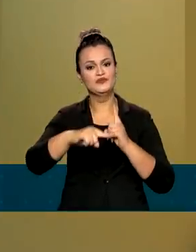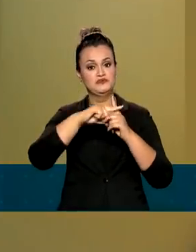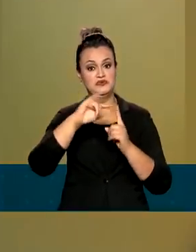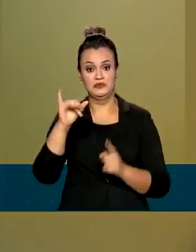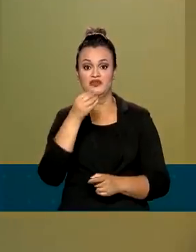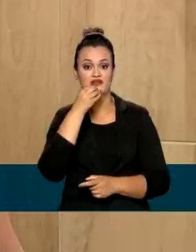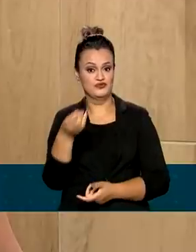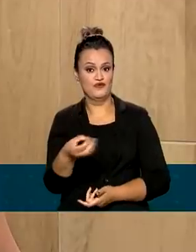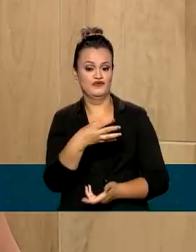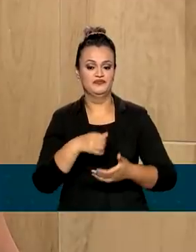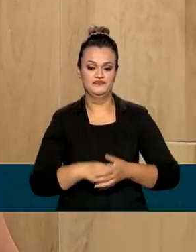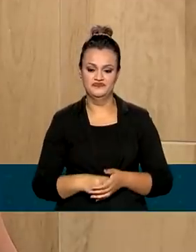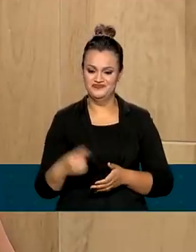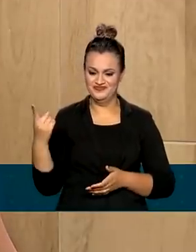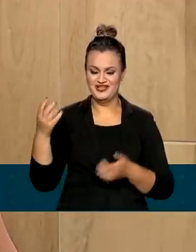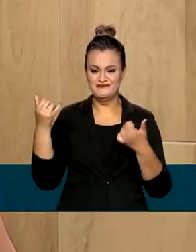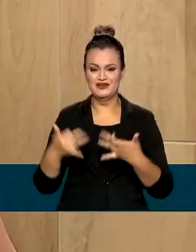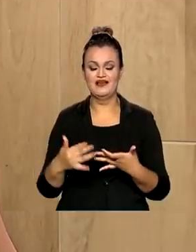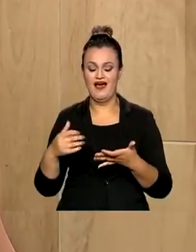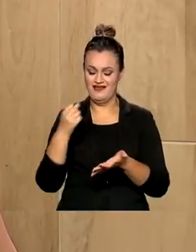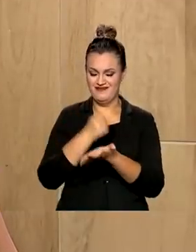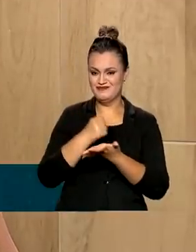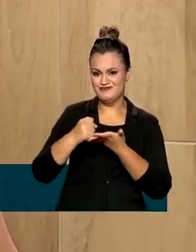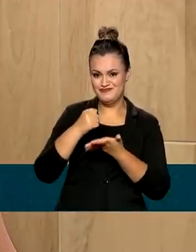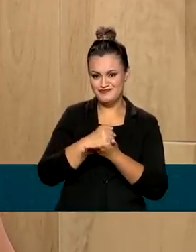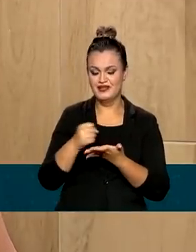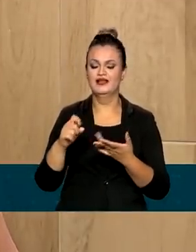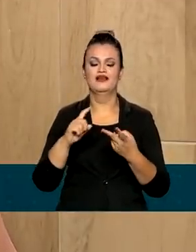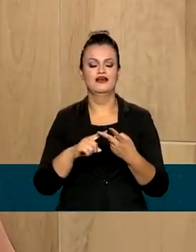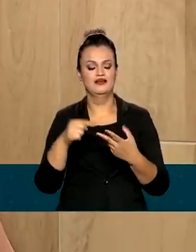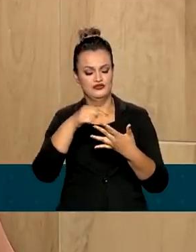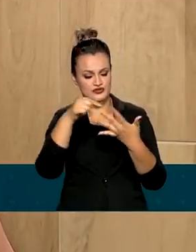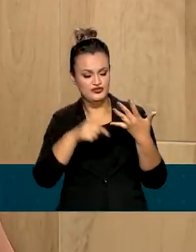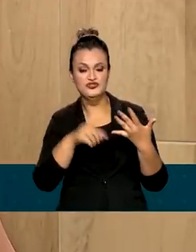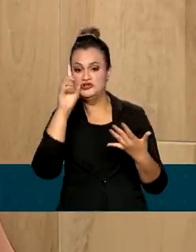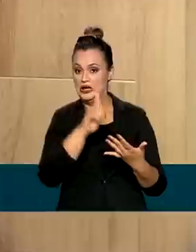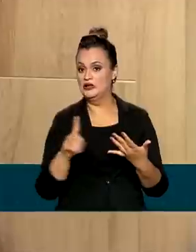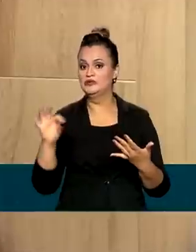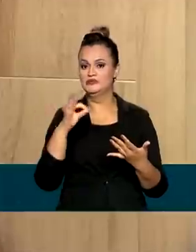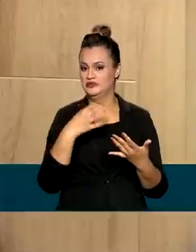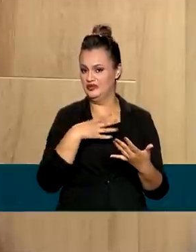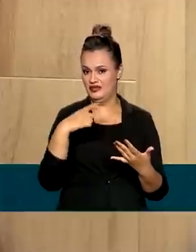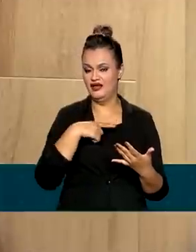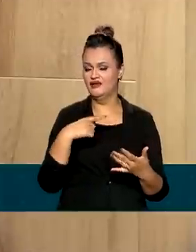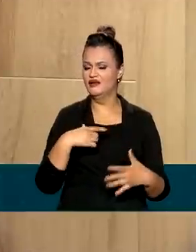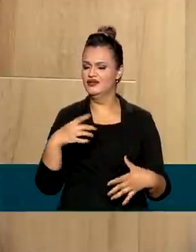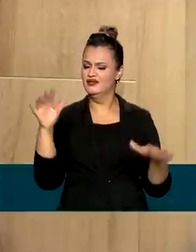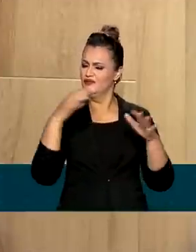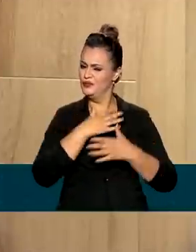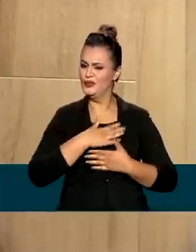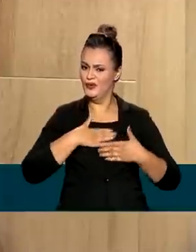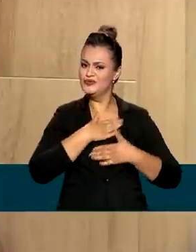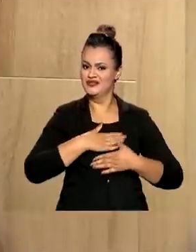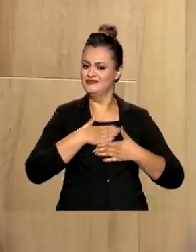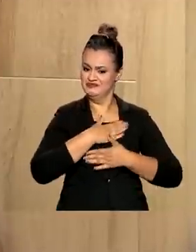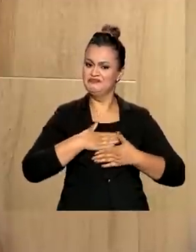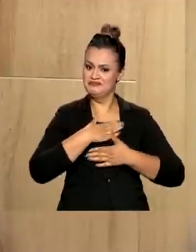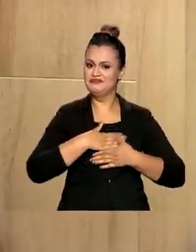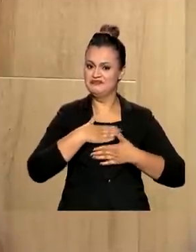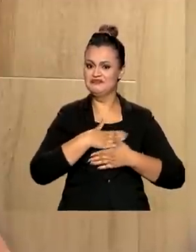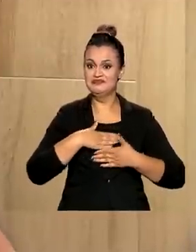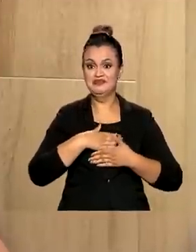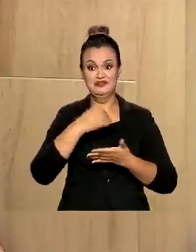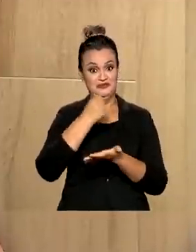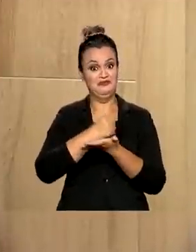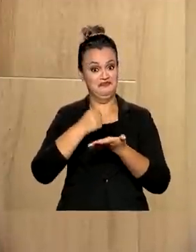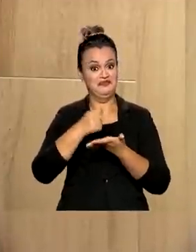oportunidade. Aqui eu trabalho com a minha carteira assinada, tenho todos os direitos e eu estou gostando. Pelo menos eu estou